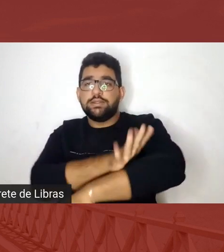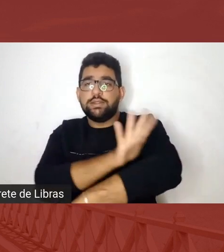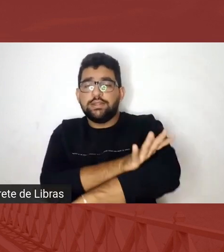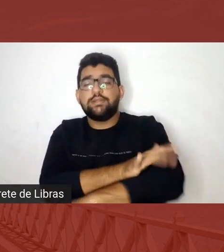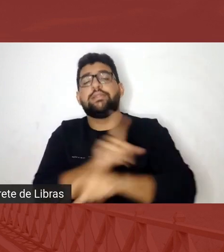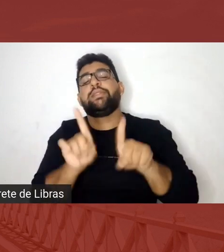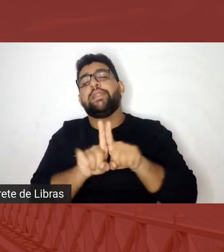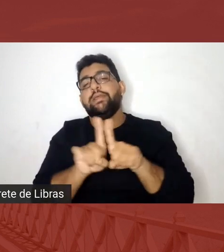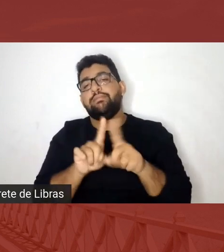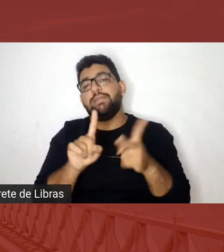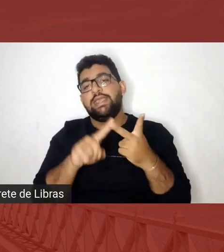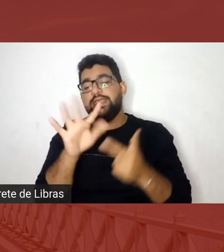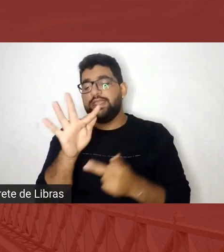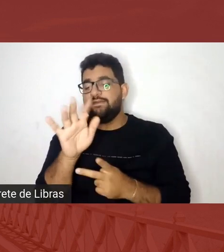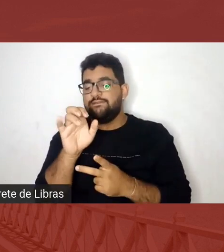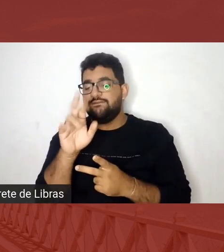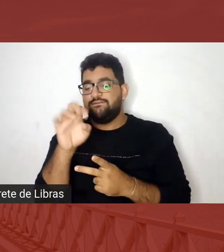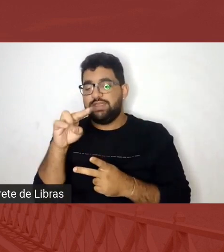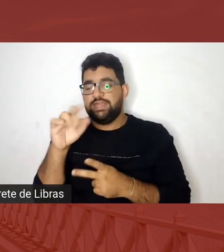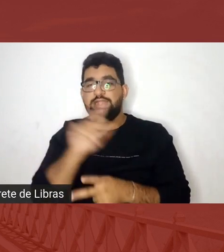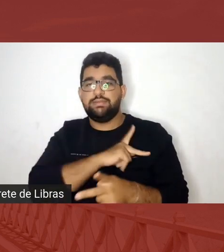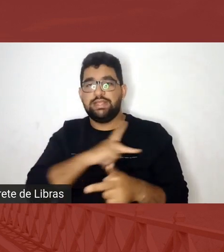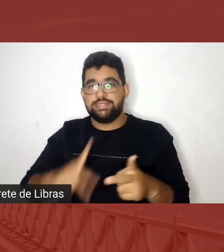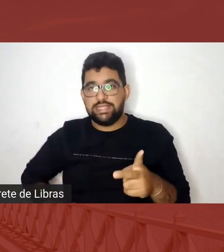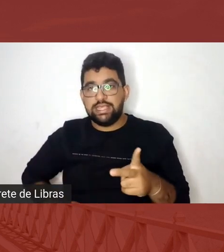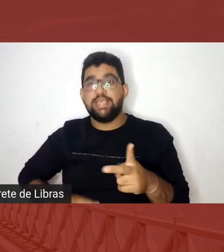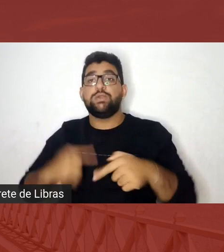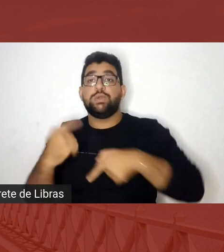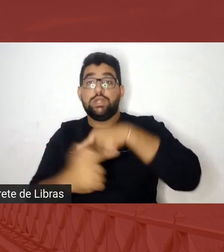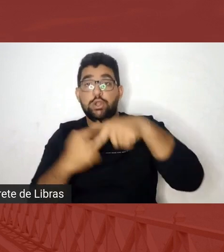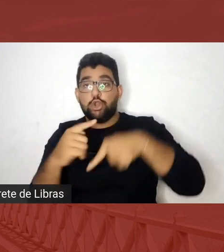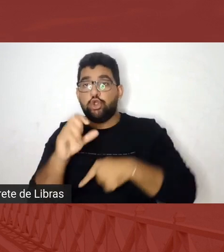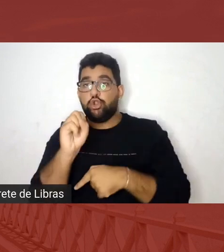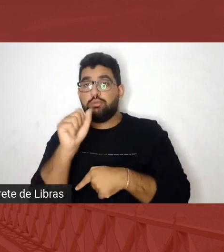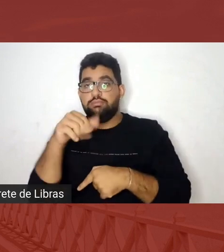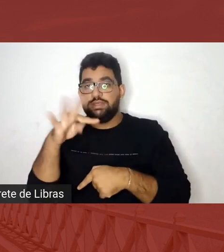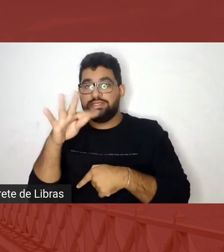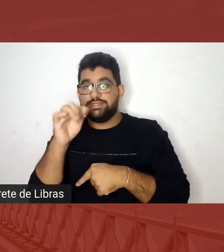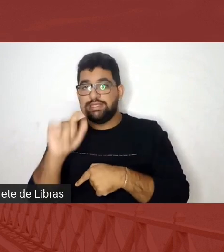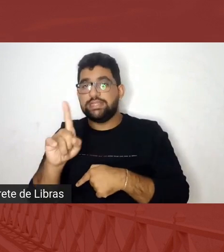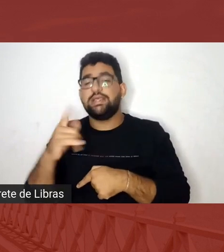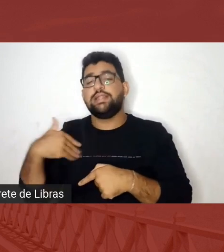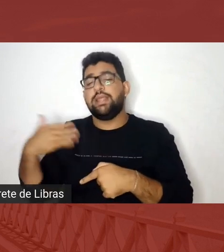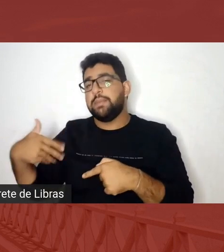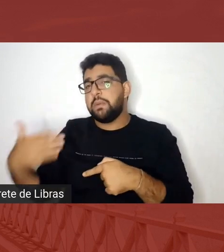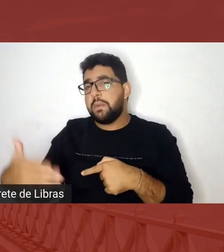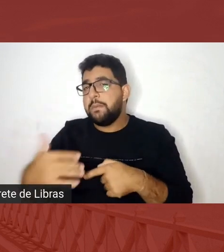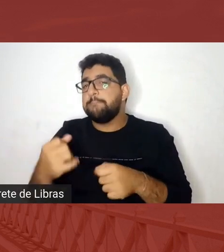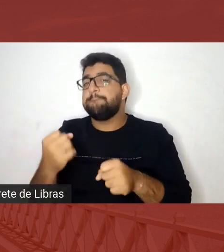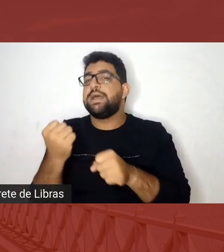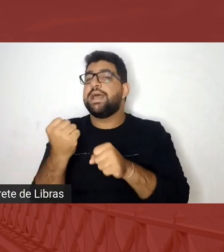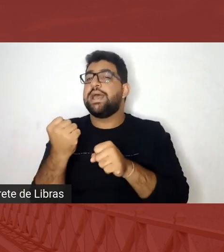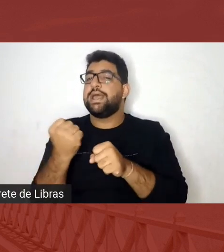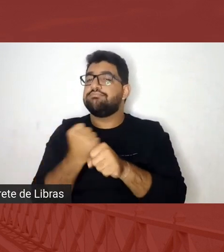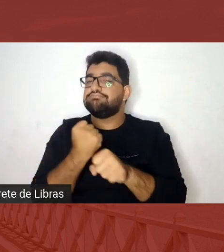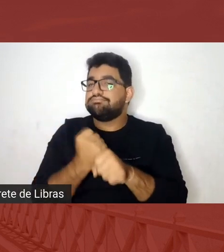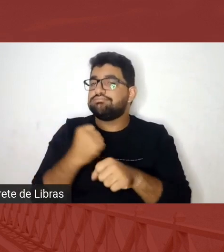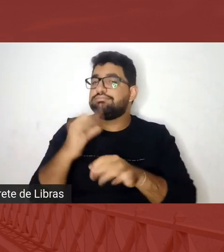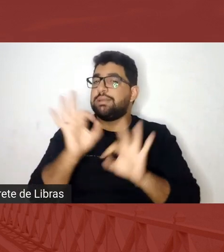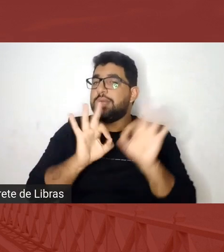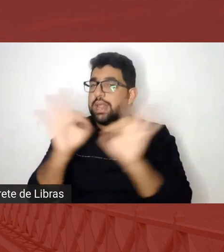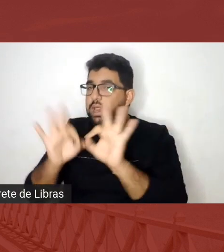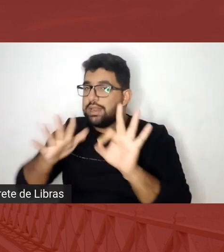presidenta do Quilombo Alto Santana, que narrou aqui a jornada de construção desse território sendo reconhecido, porque ele já